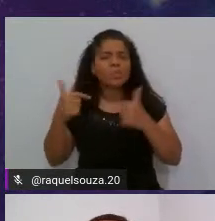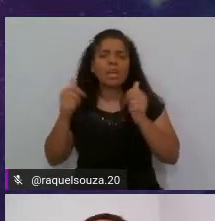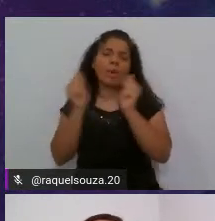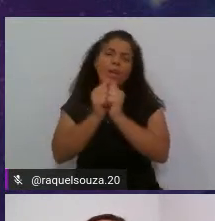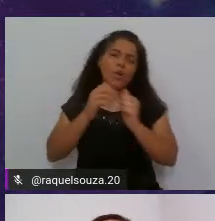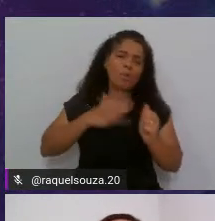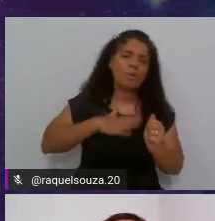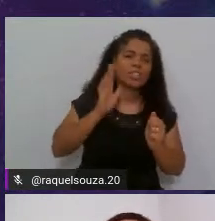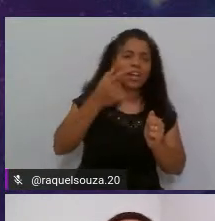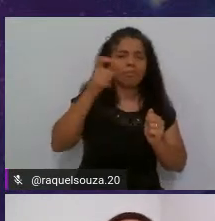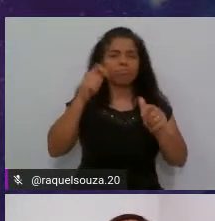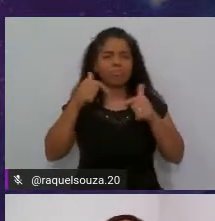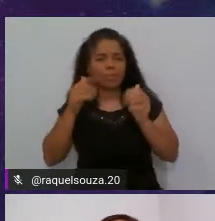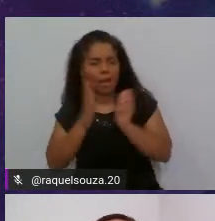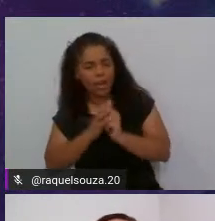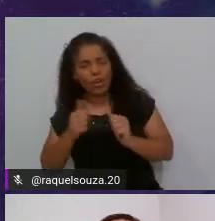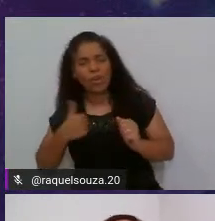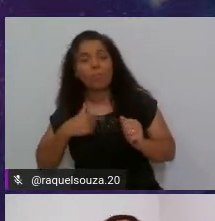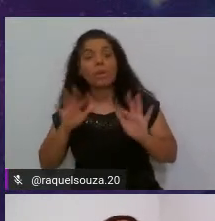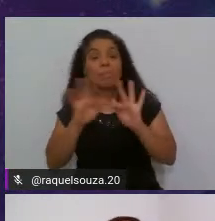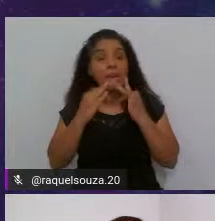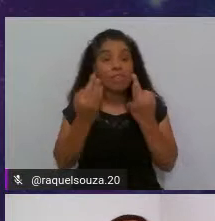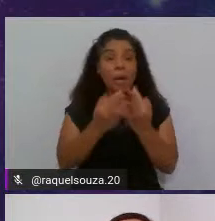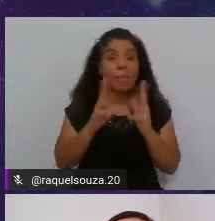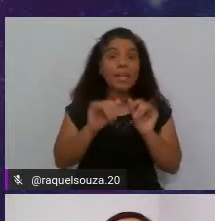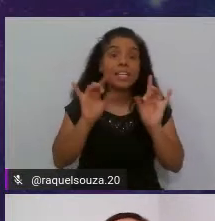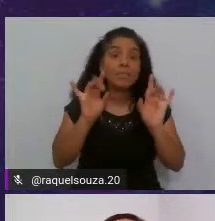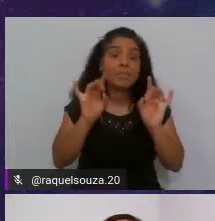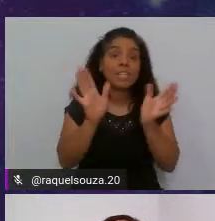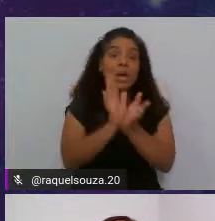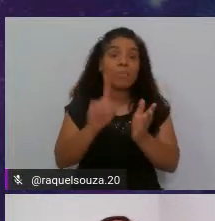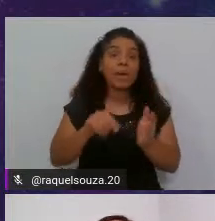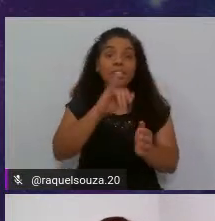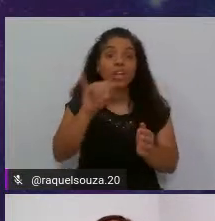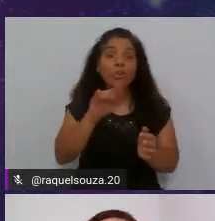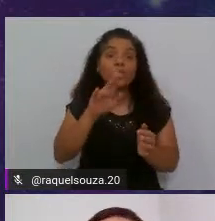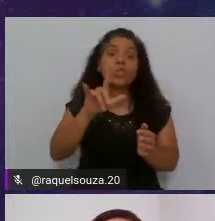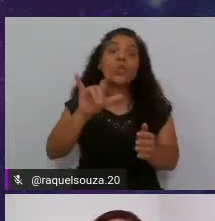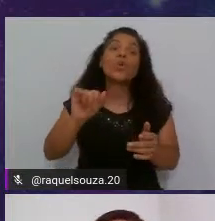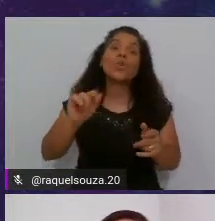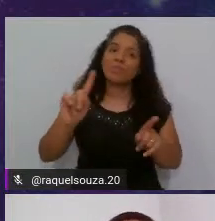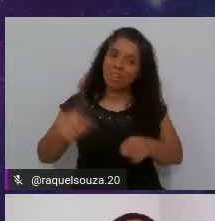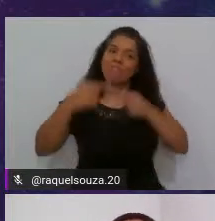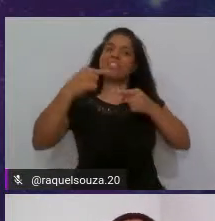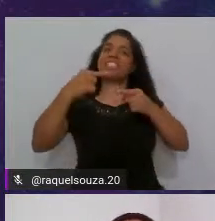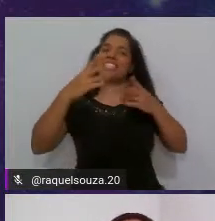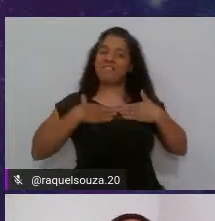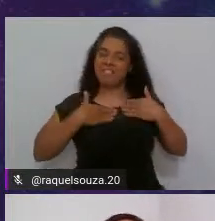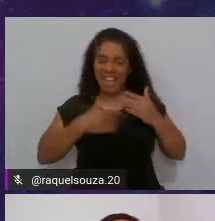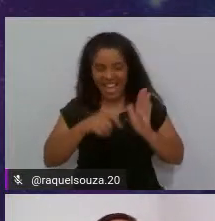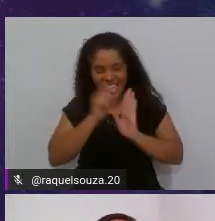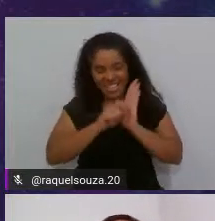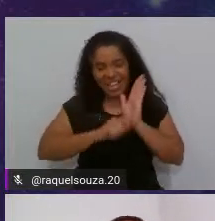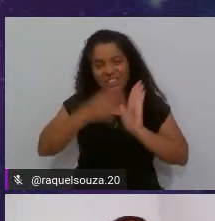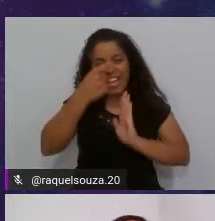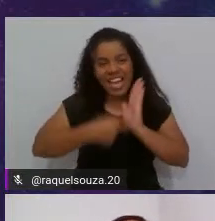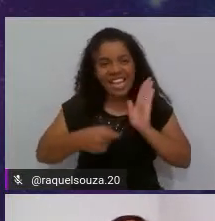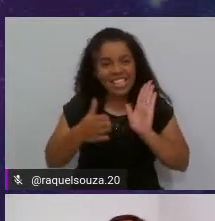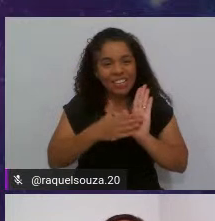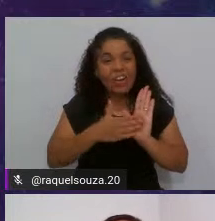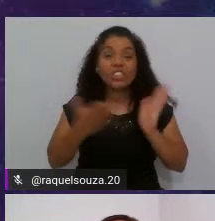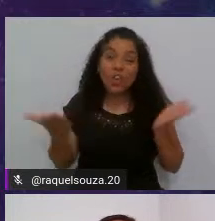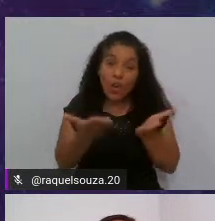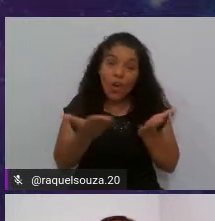trabalharam minha família a todos vocês especialmente ao Júlio por ter me desafiado a escrever esse post e hoje